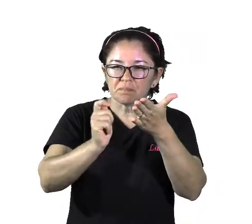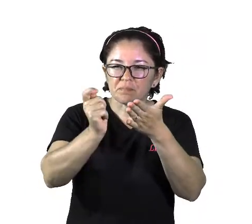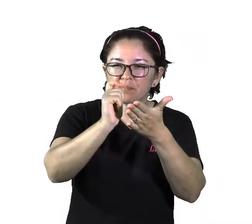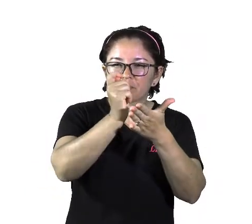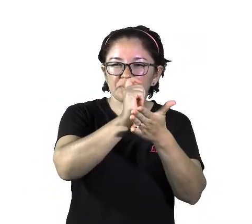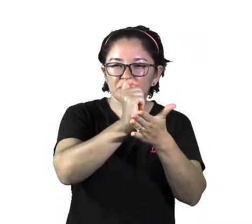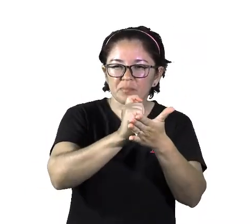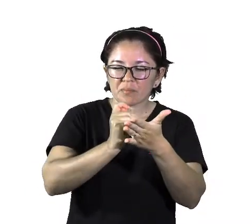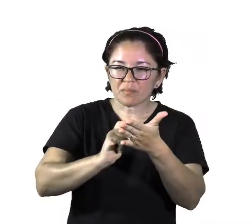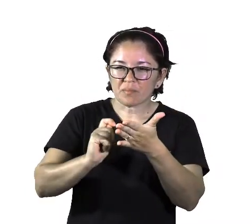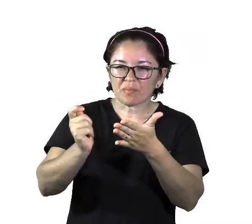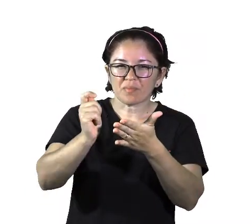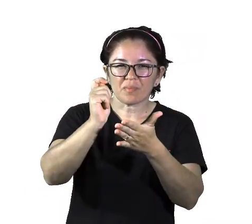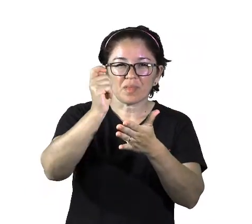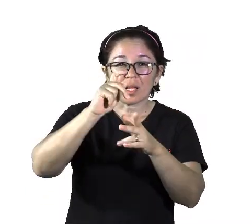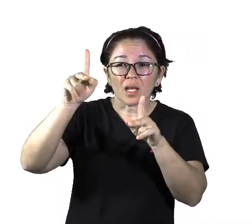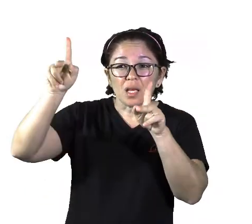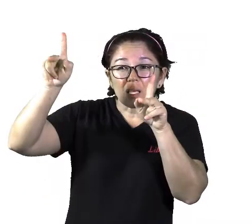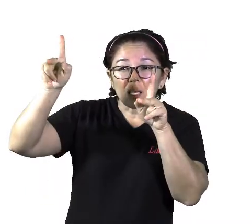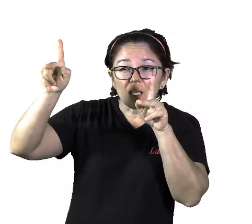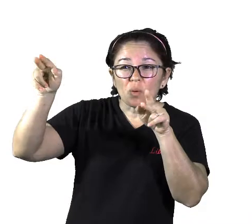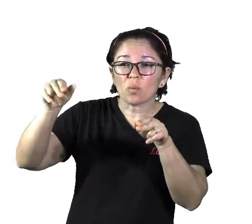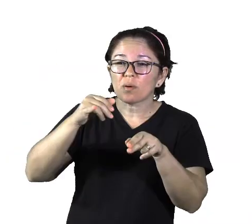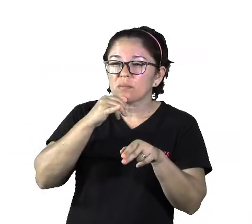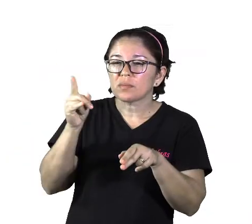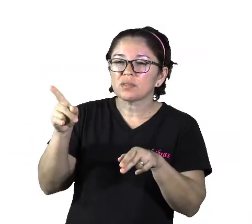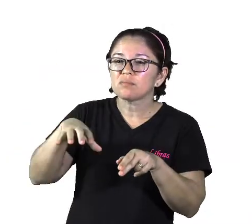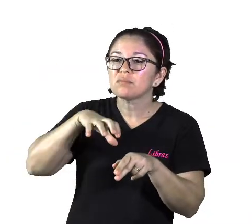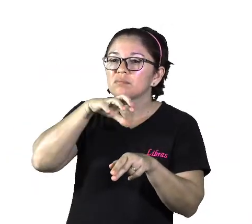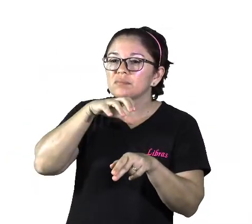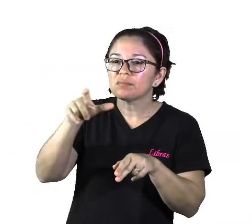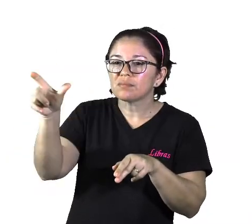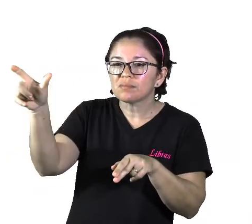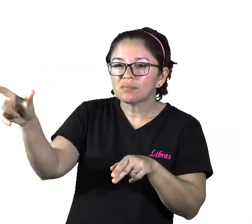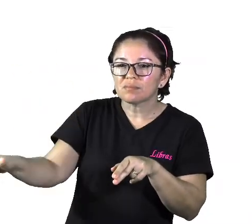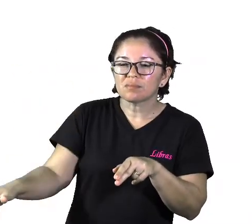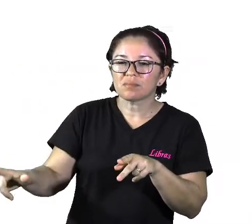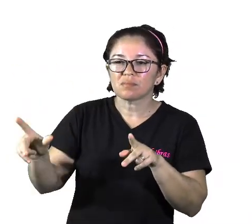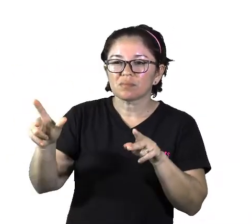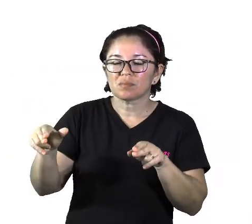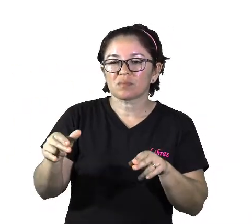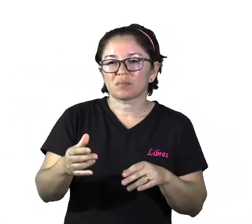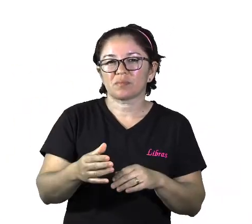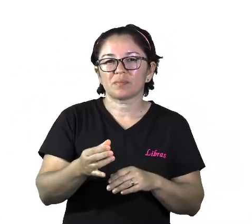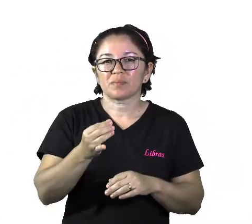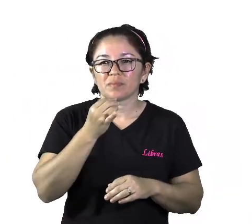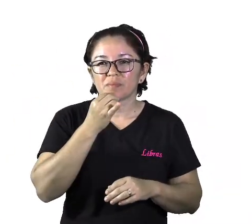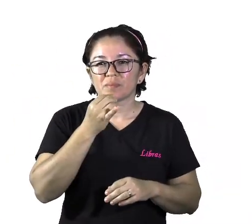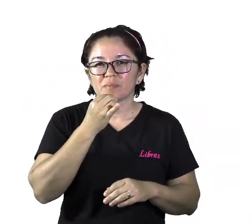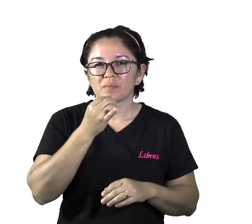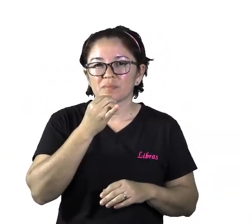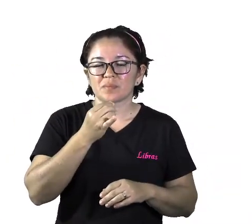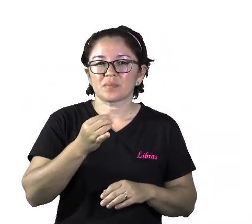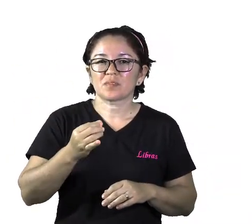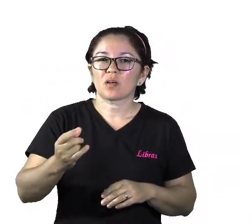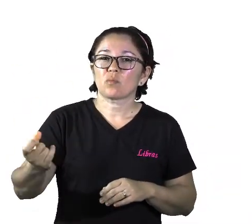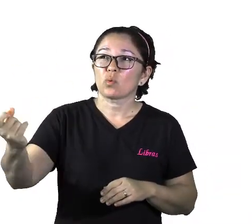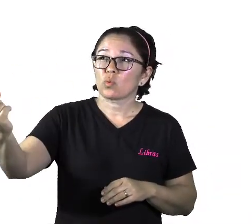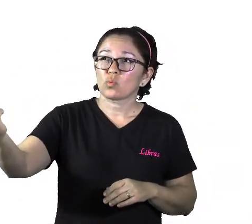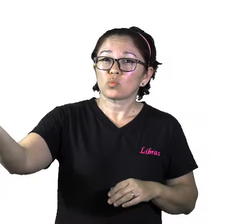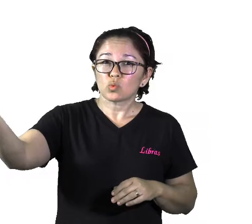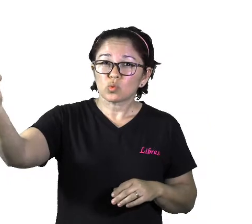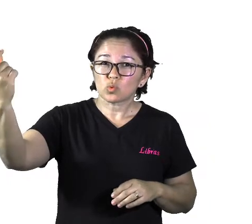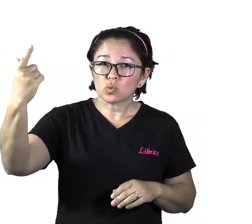o objeto que eles estavam desenhando. Se ele desenhava o sol, de fato, aquele desenho significava